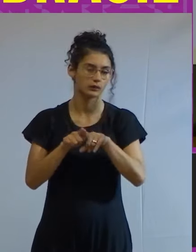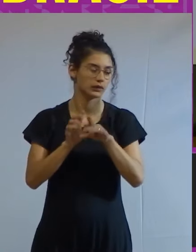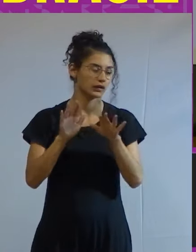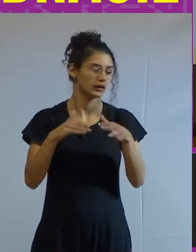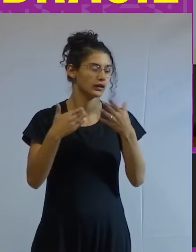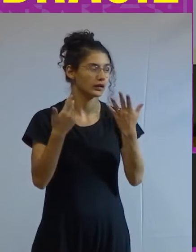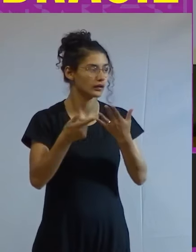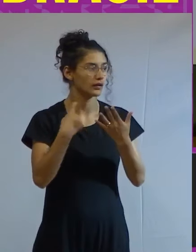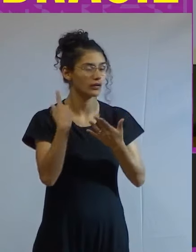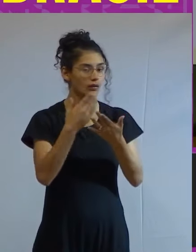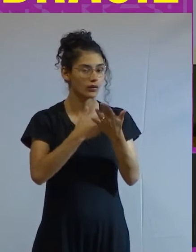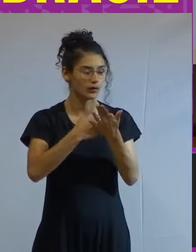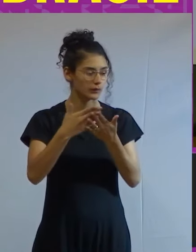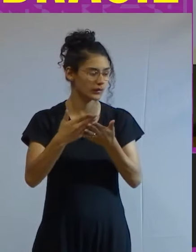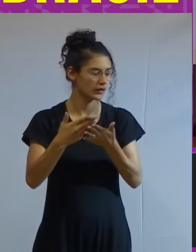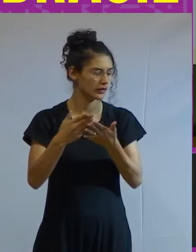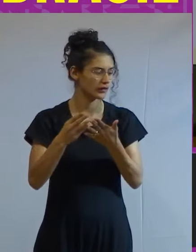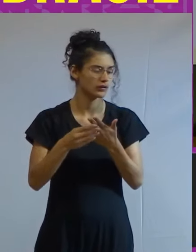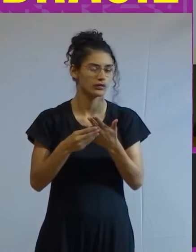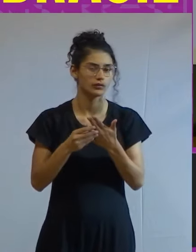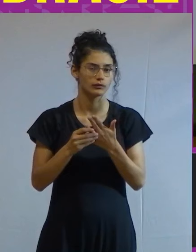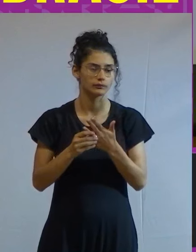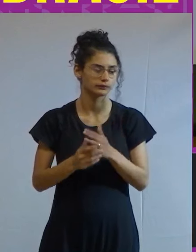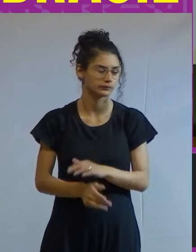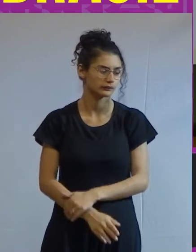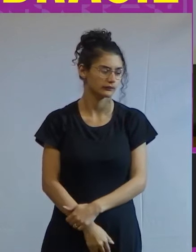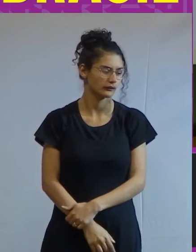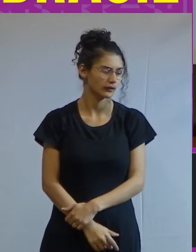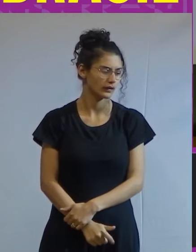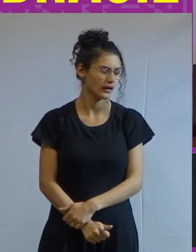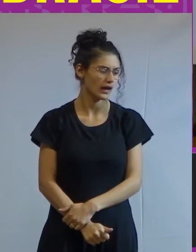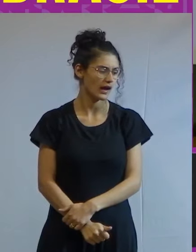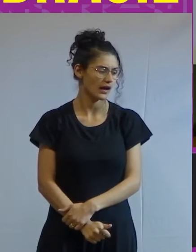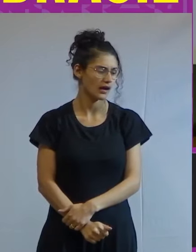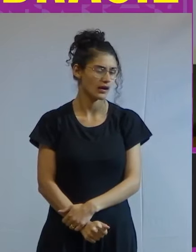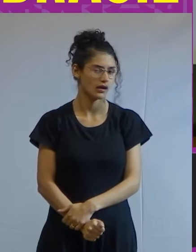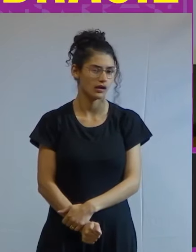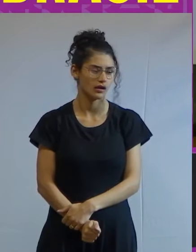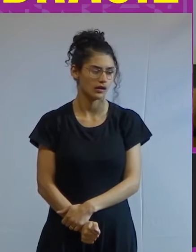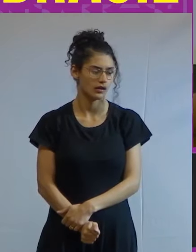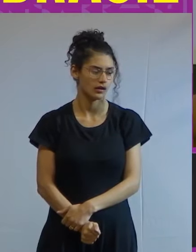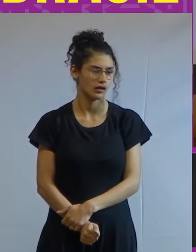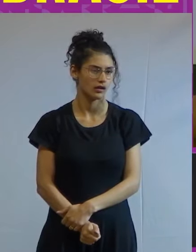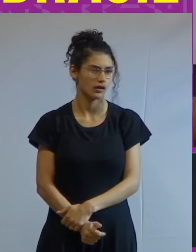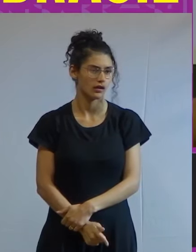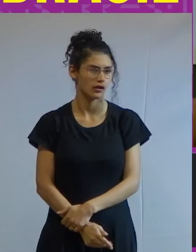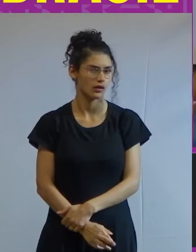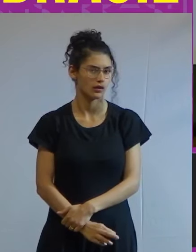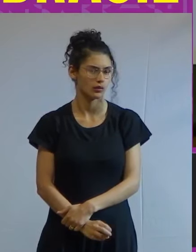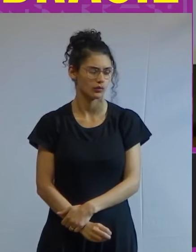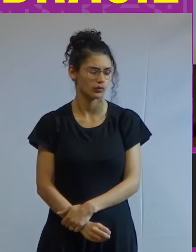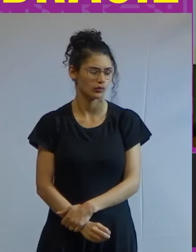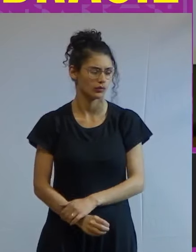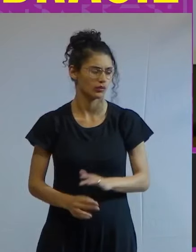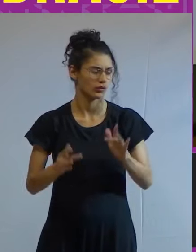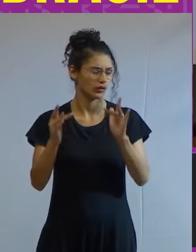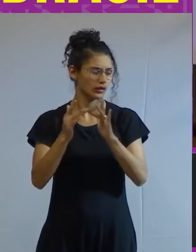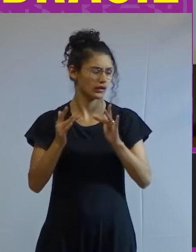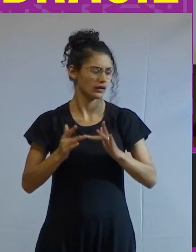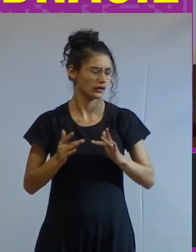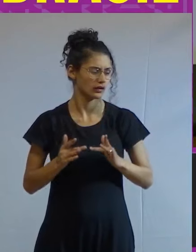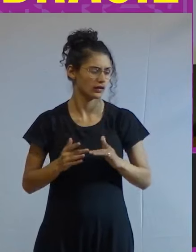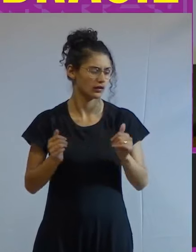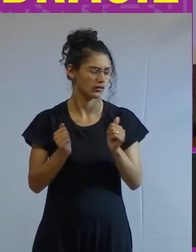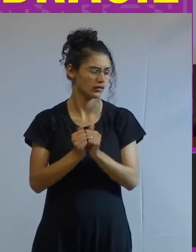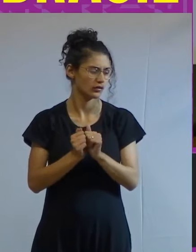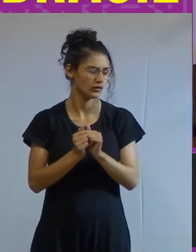aí eu entro tem uma coisa professor Vladimir e professora Amina que se conectam que é essa citação do